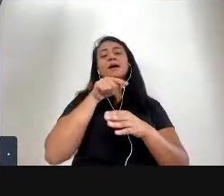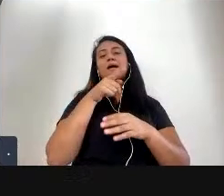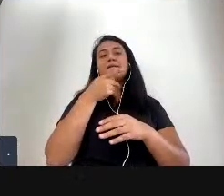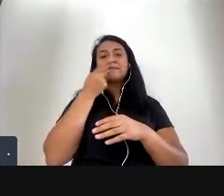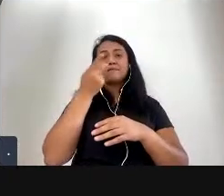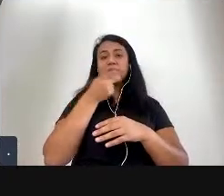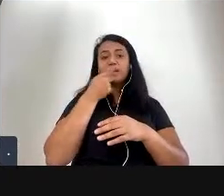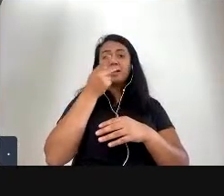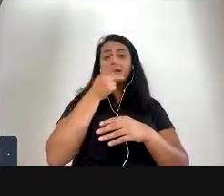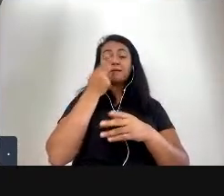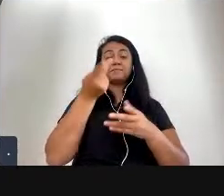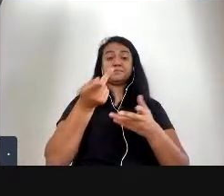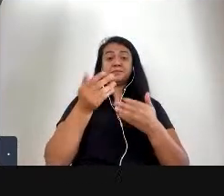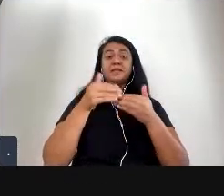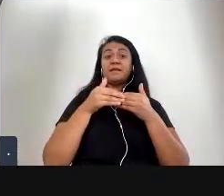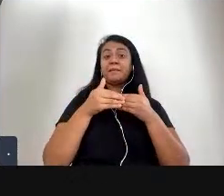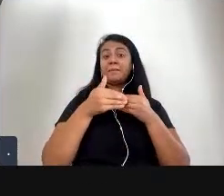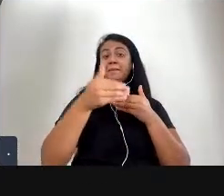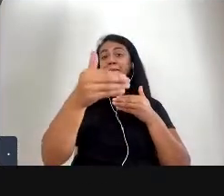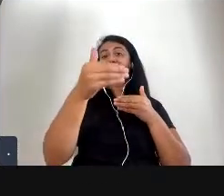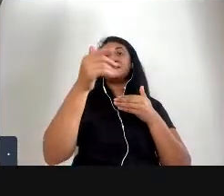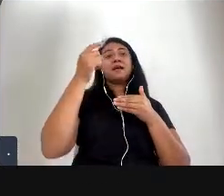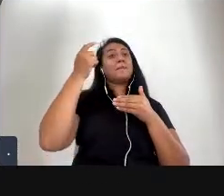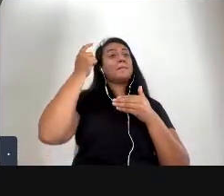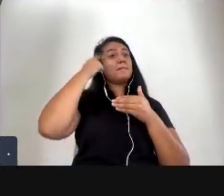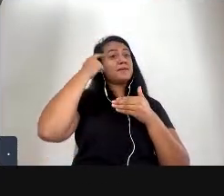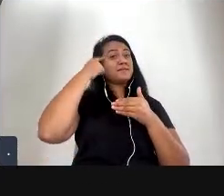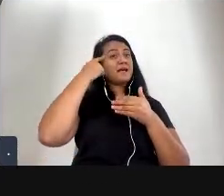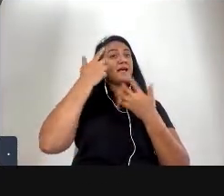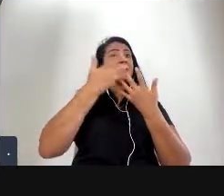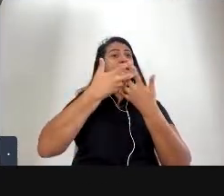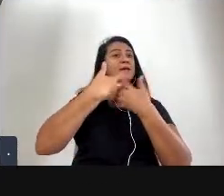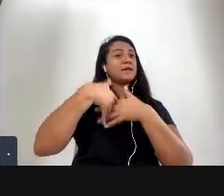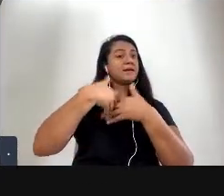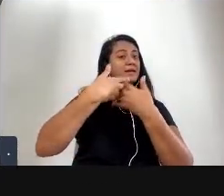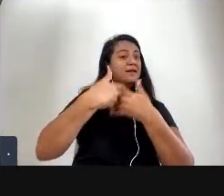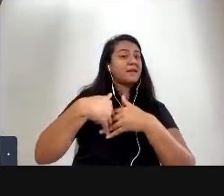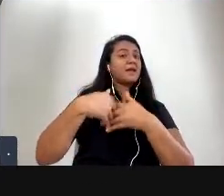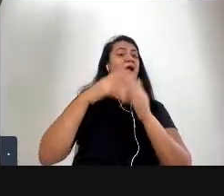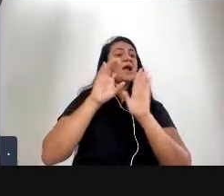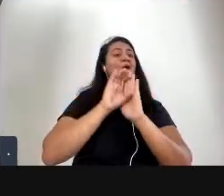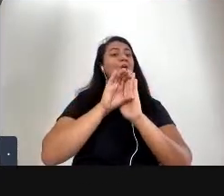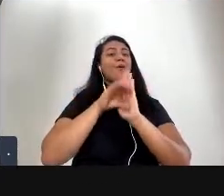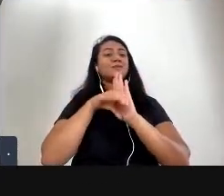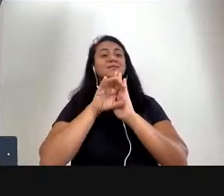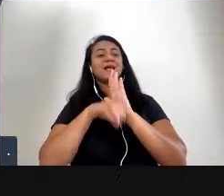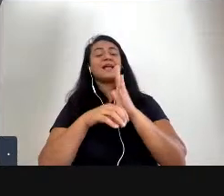nos levam a repensar exposições conceitos e a origem desses conteúdos